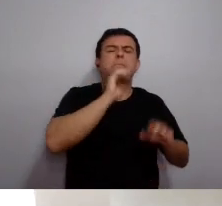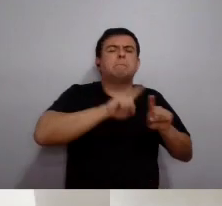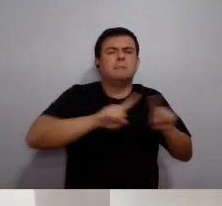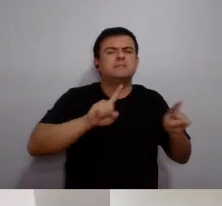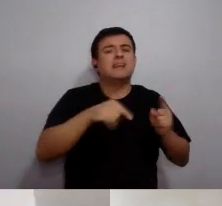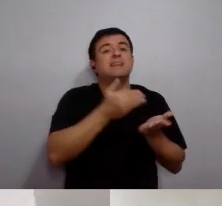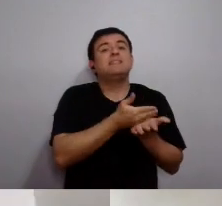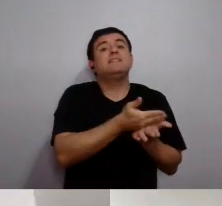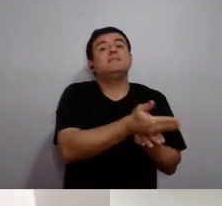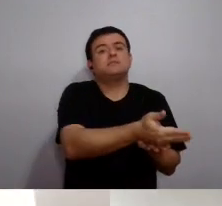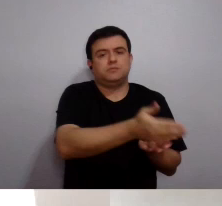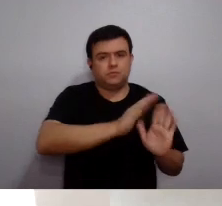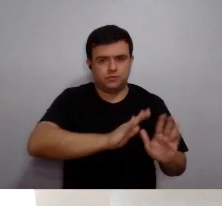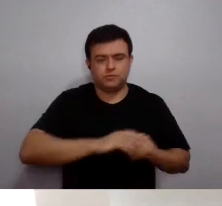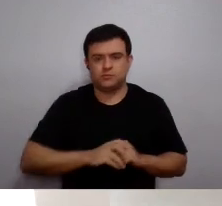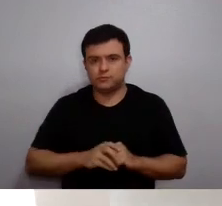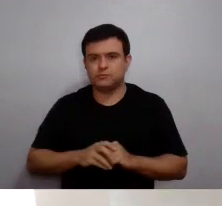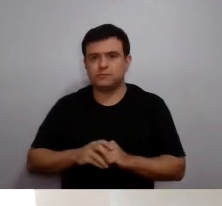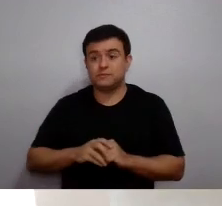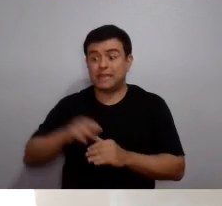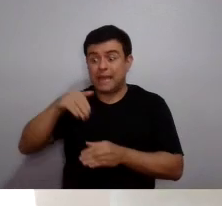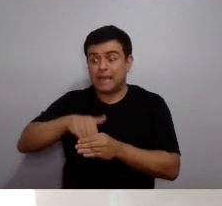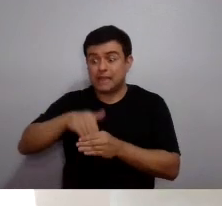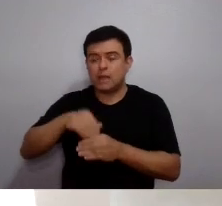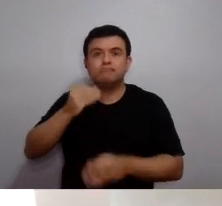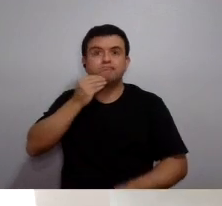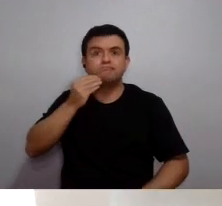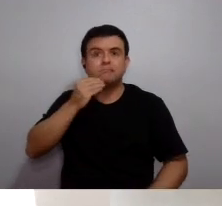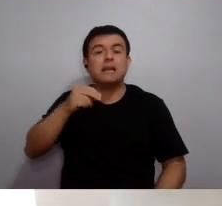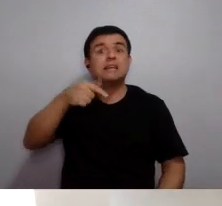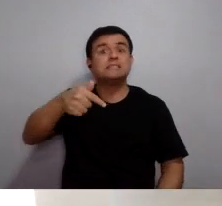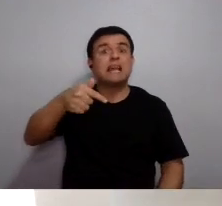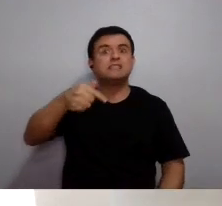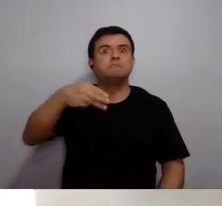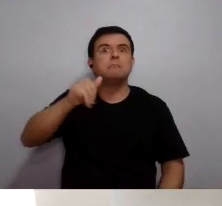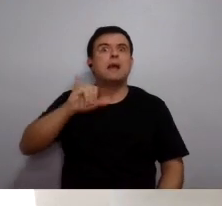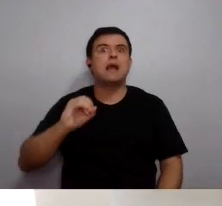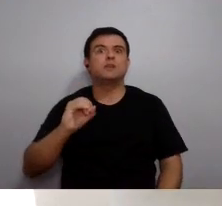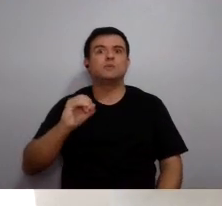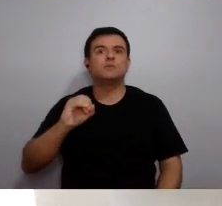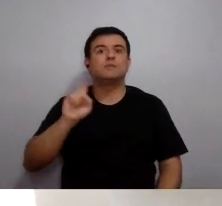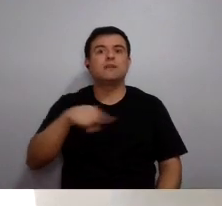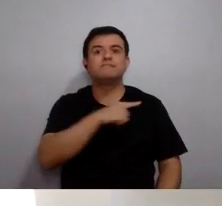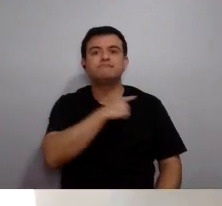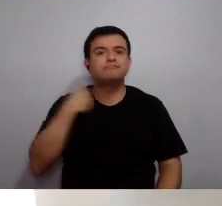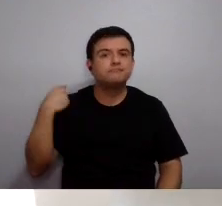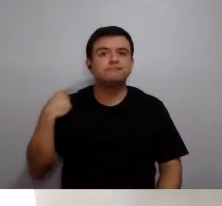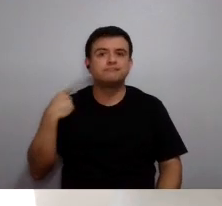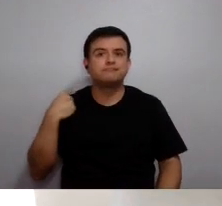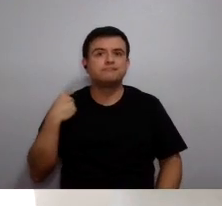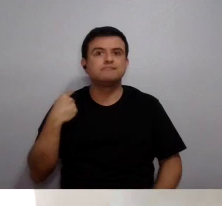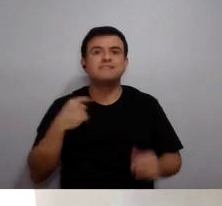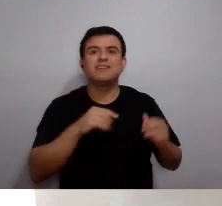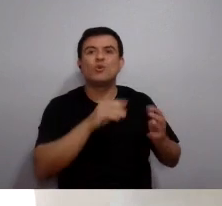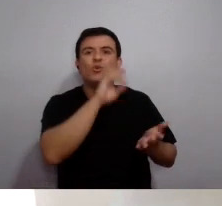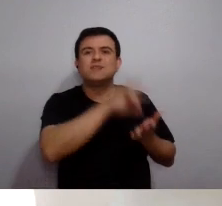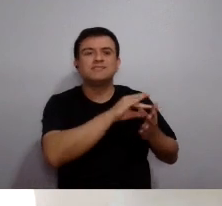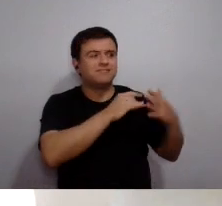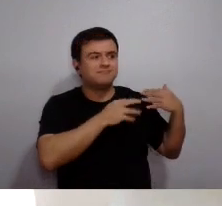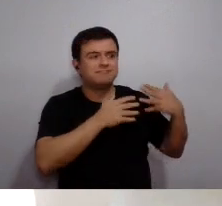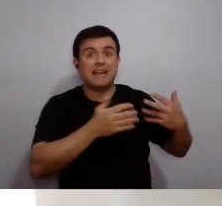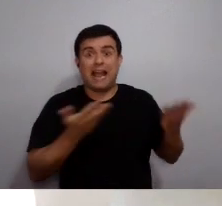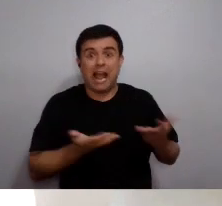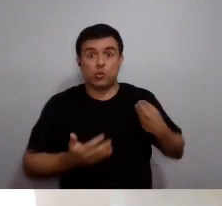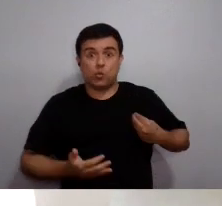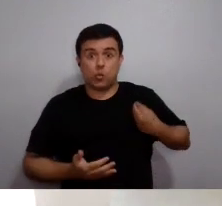já havia a suspensão, mas ainda estava no início. As eleições deveriam estar encerradas já no dia 7 de maio, que é quando venceu o